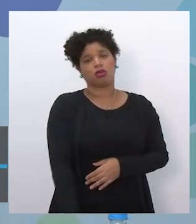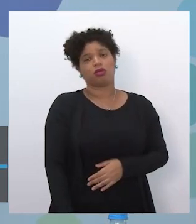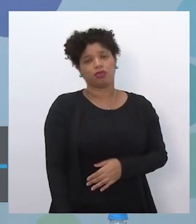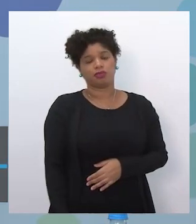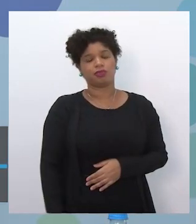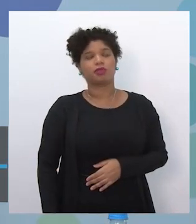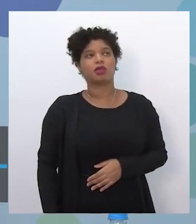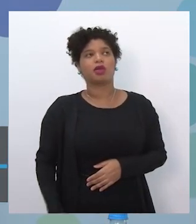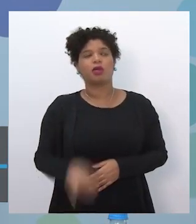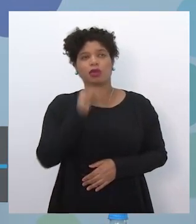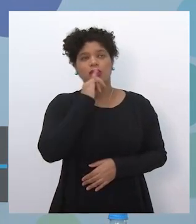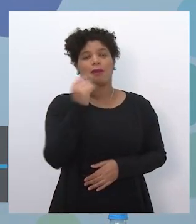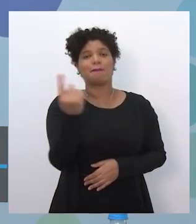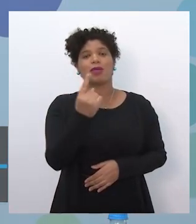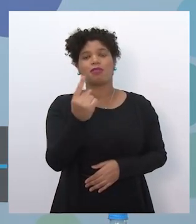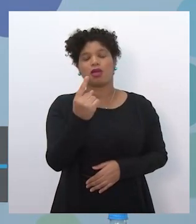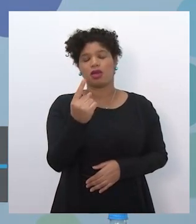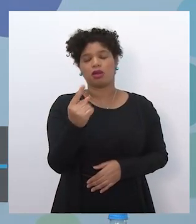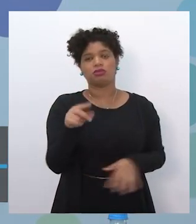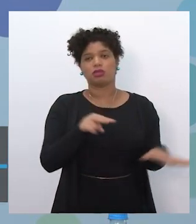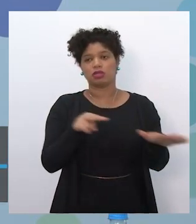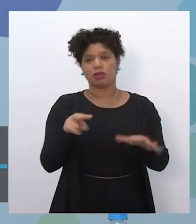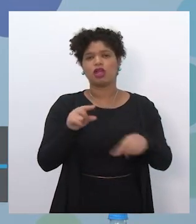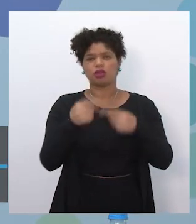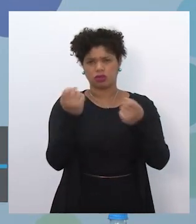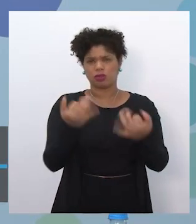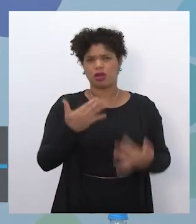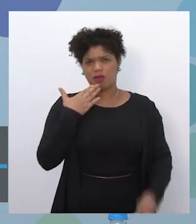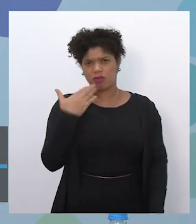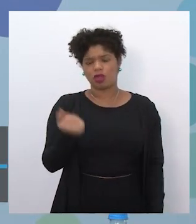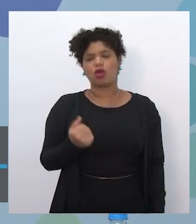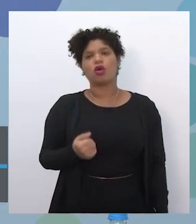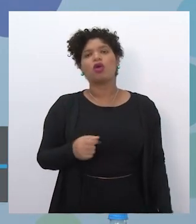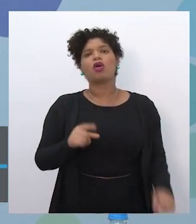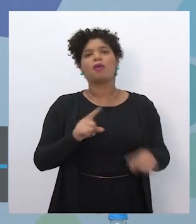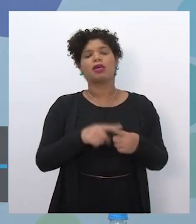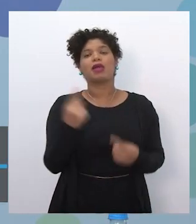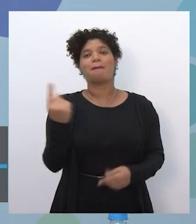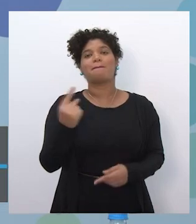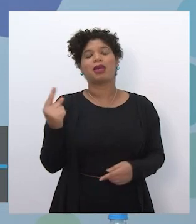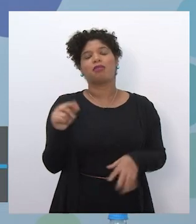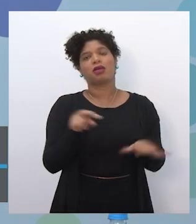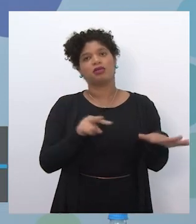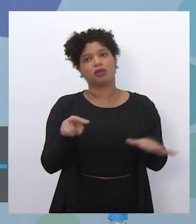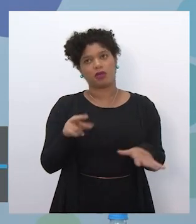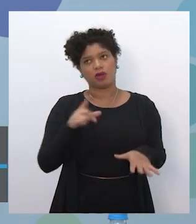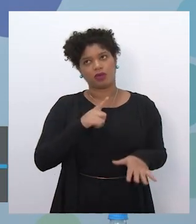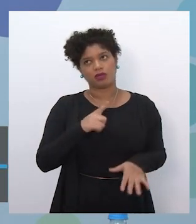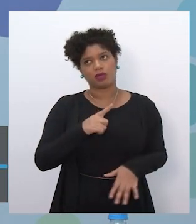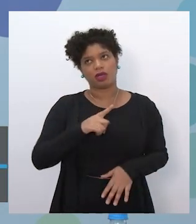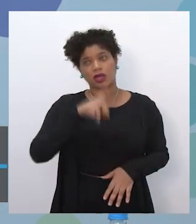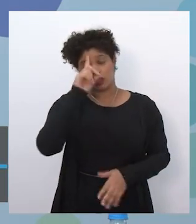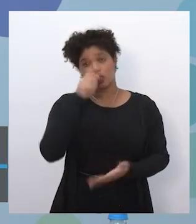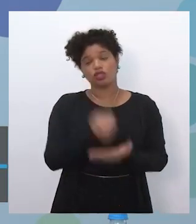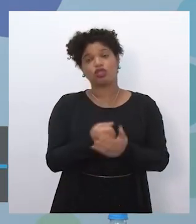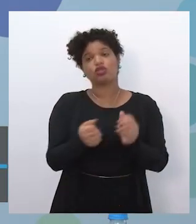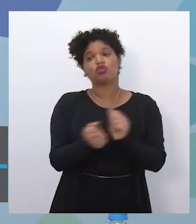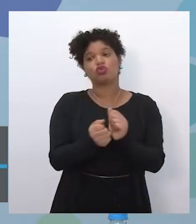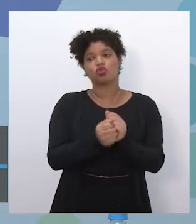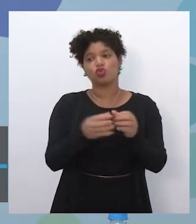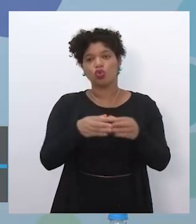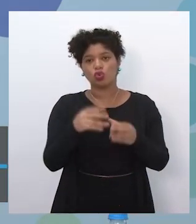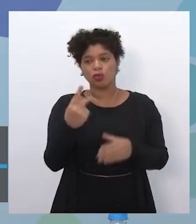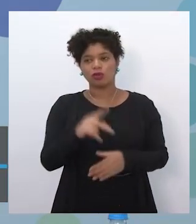lá na primeira semana e a gente vai falar até um pouco melhor sobre isso na formação do meio-dia, você vai definir com o seu grupo depois de